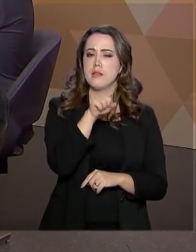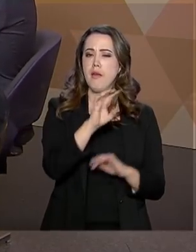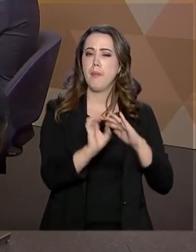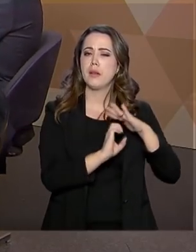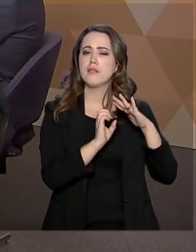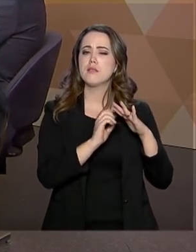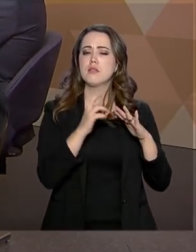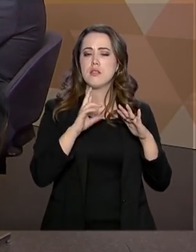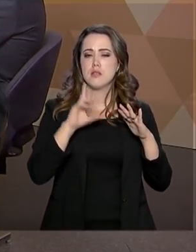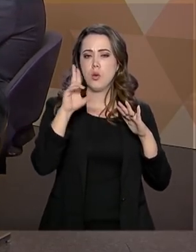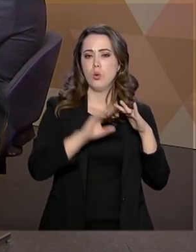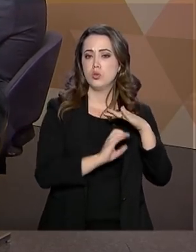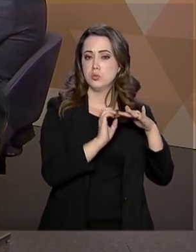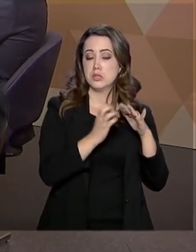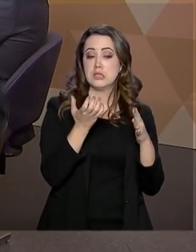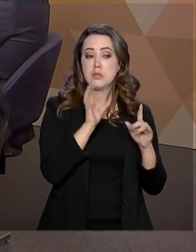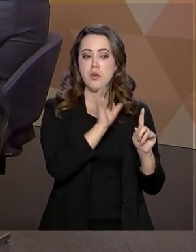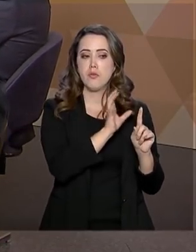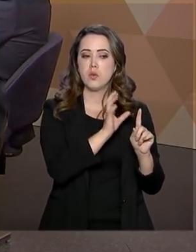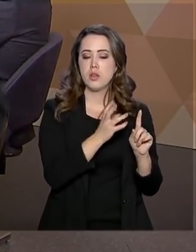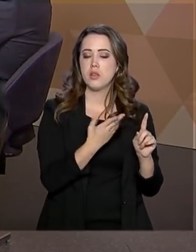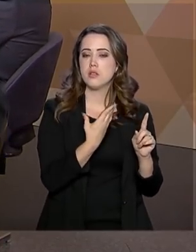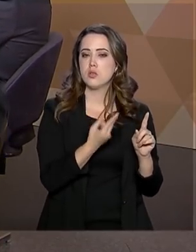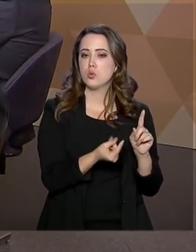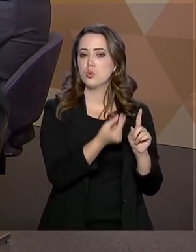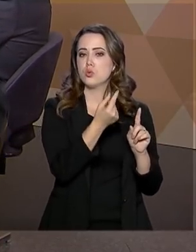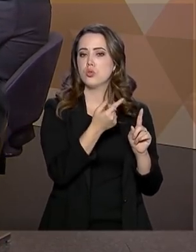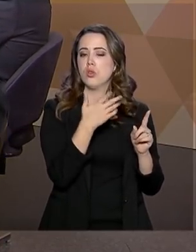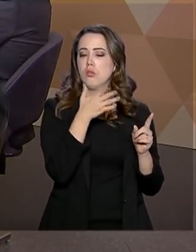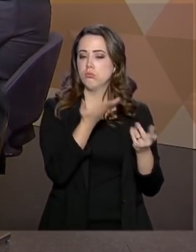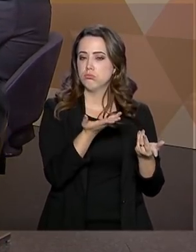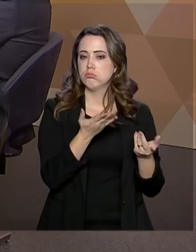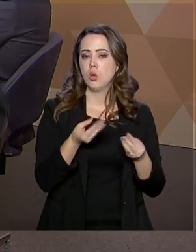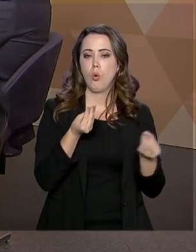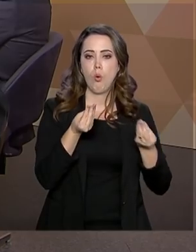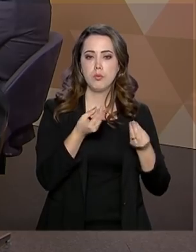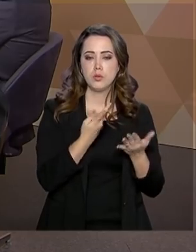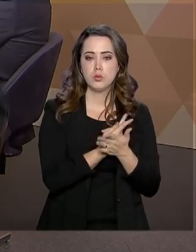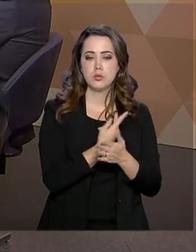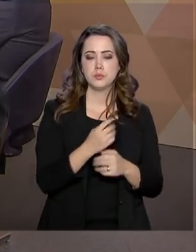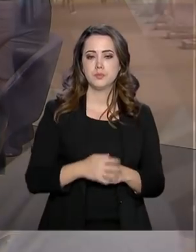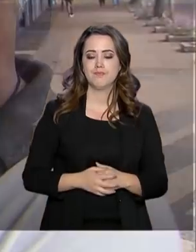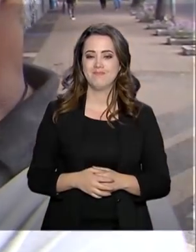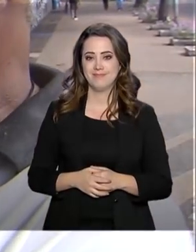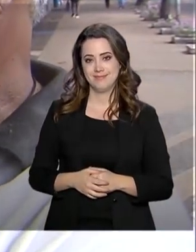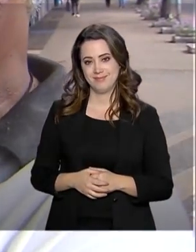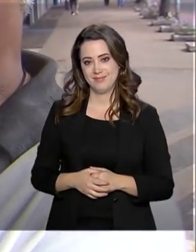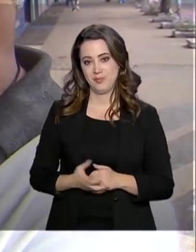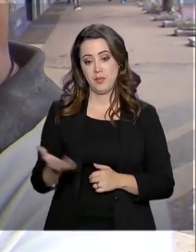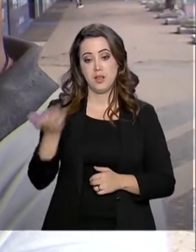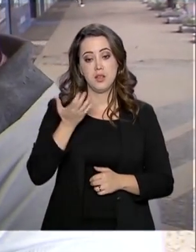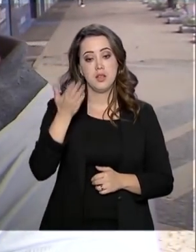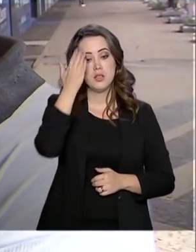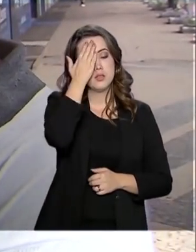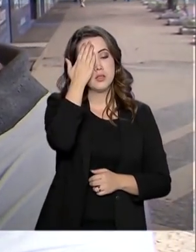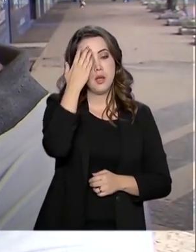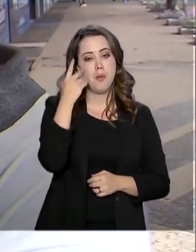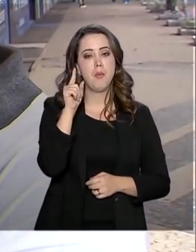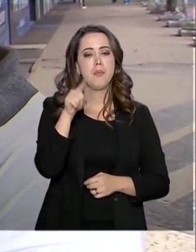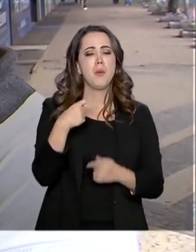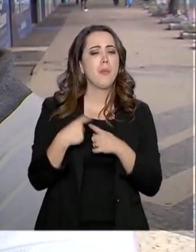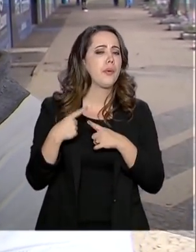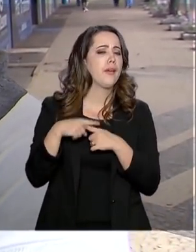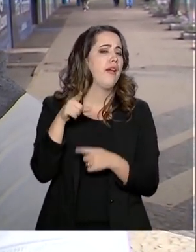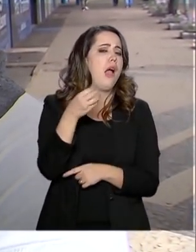sobre o impacto financeiro do governo digital. Vamos ouvi-lo. Eu queria saber qual a vantagem financeira